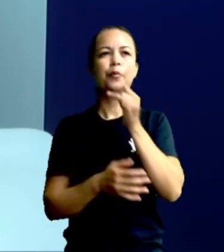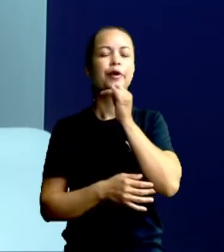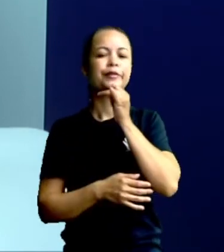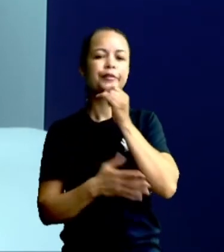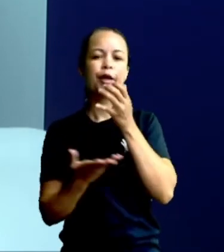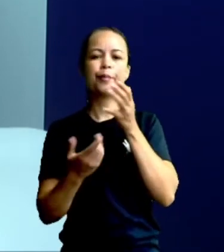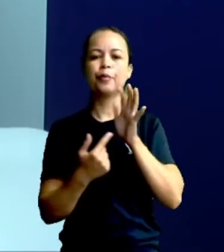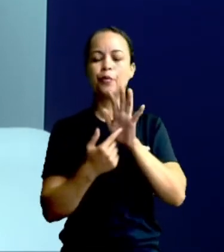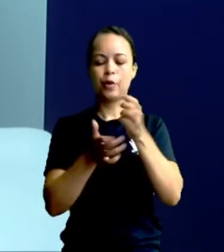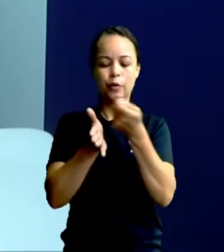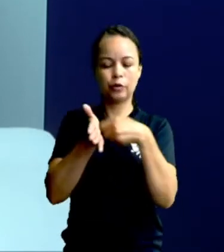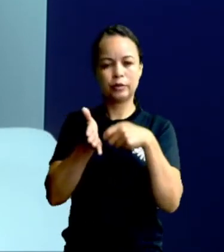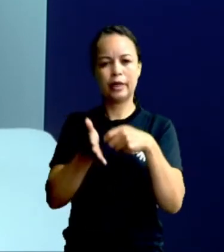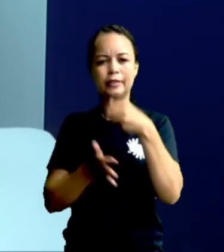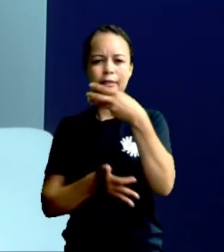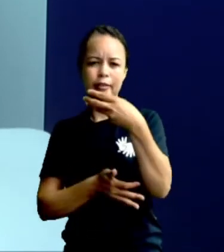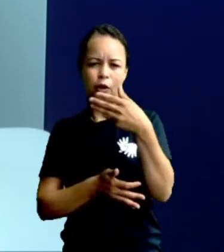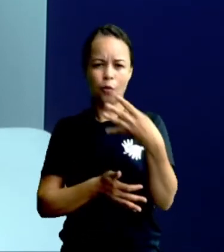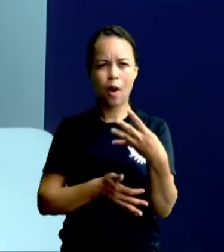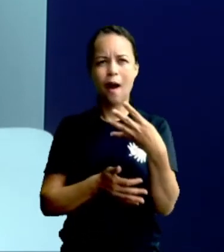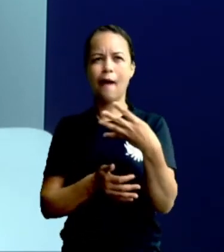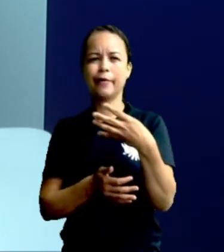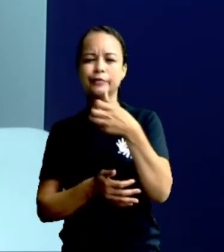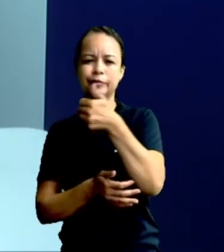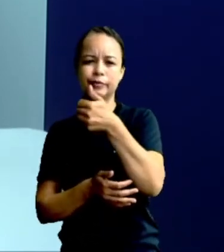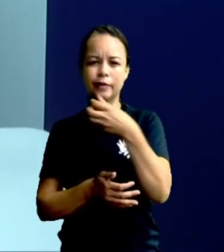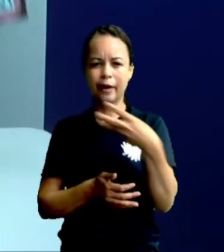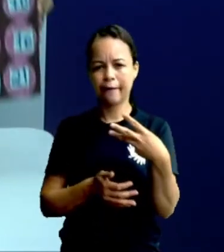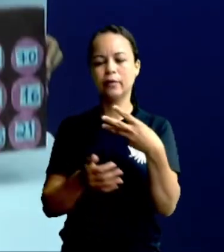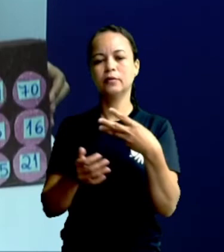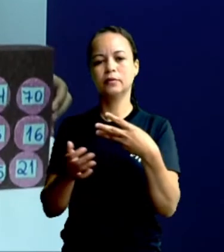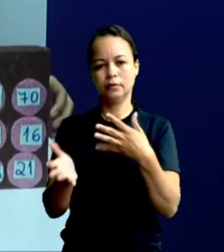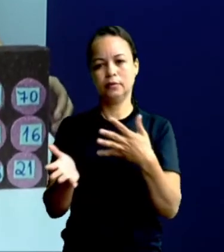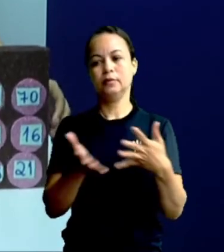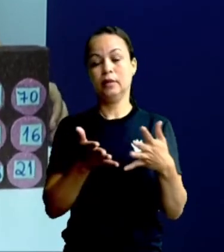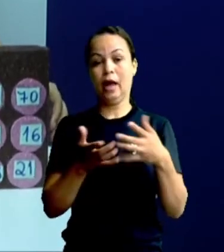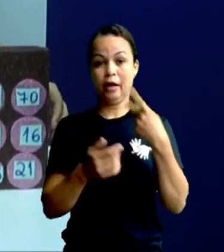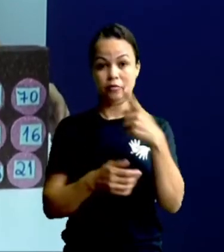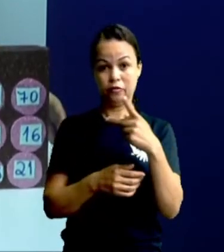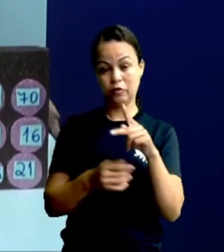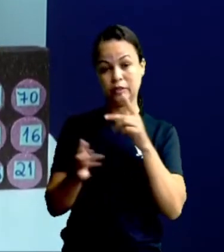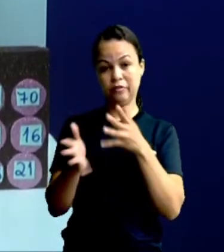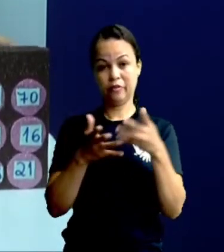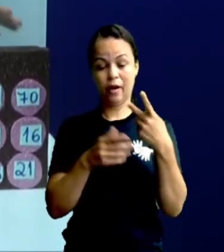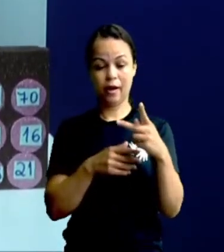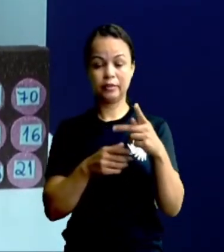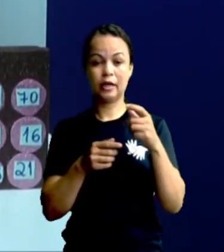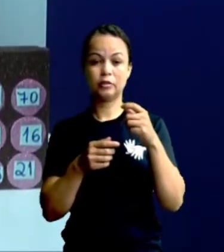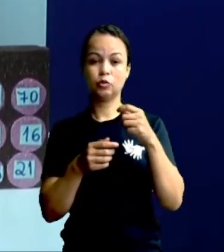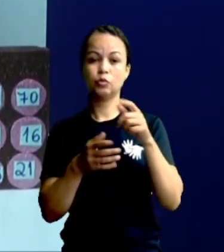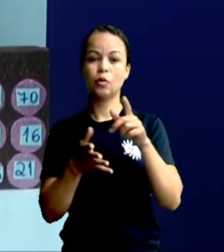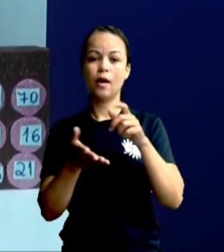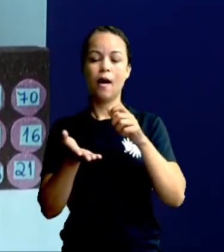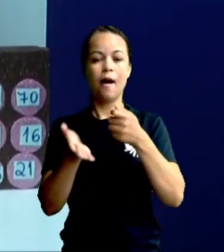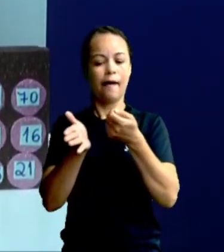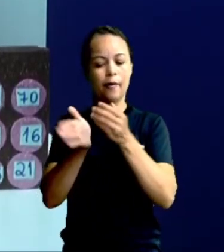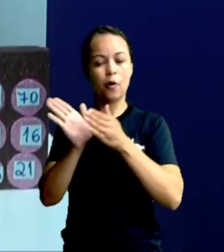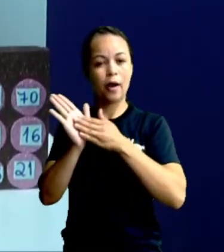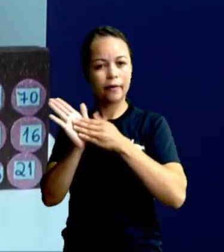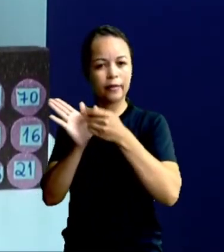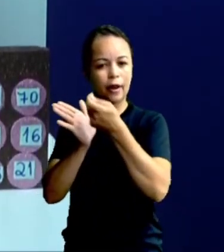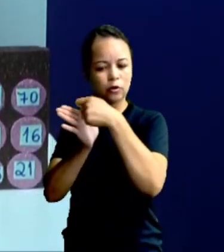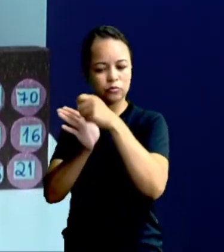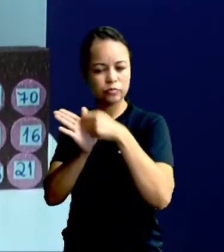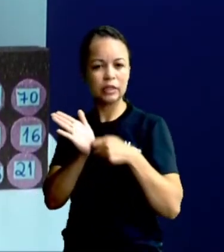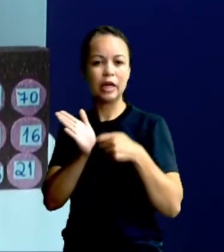34, 13. Você faz aí a sua cartela. E faz a cartela do seu adversário, a pessoa que vai